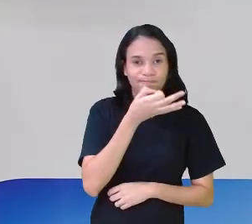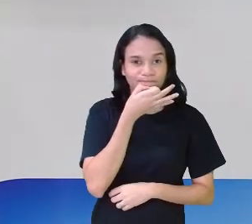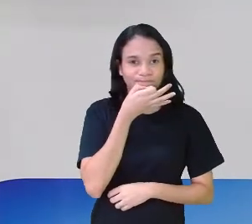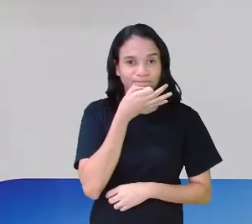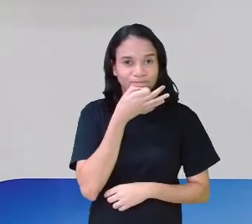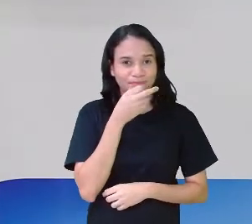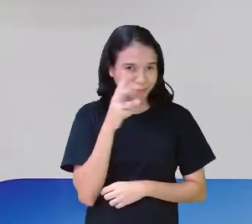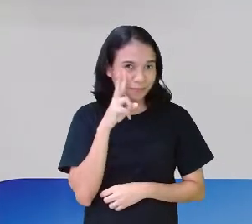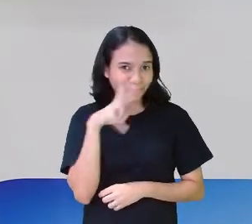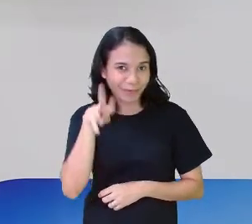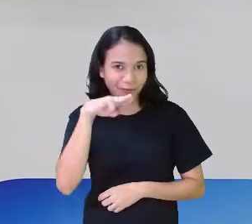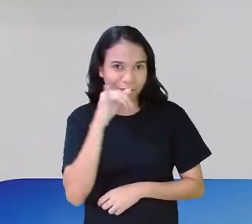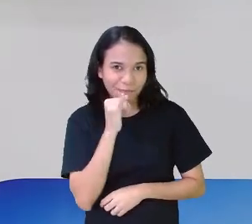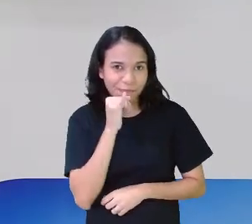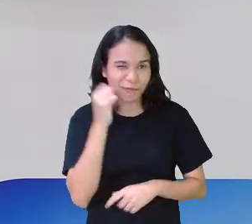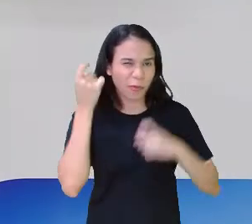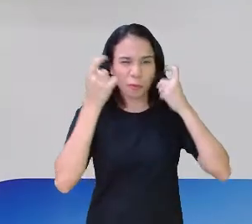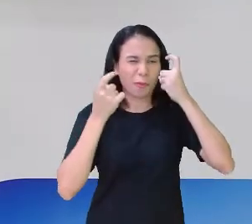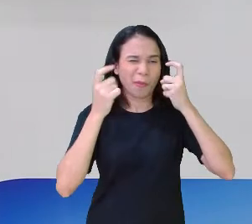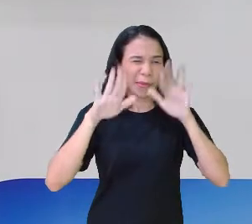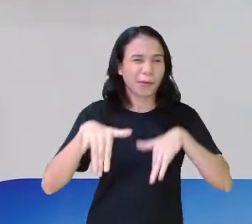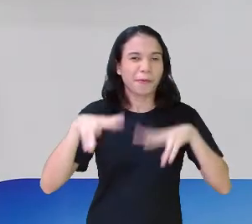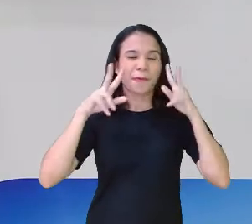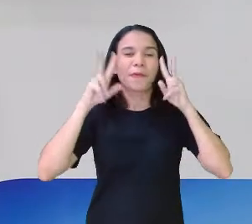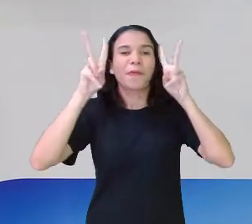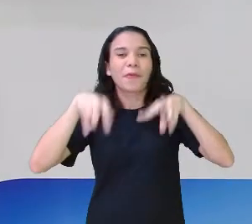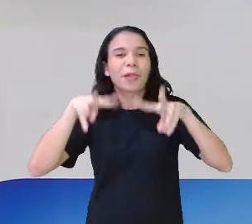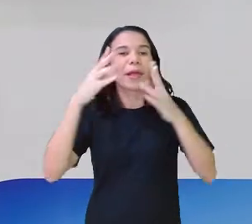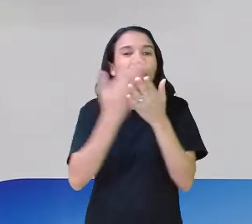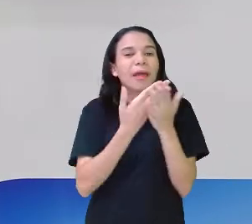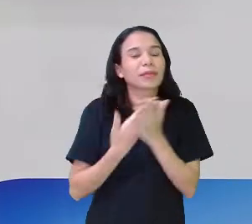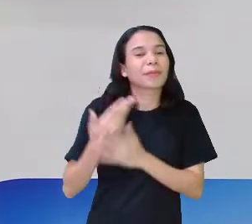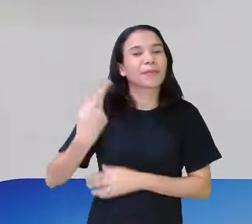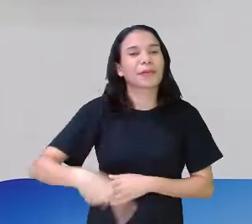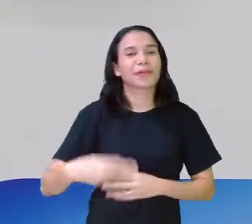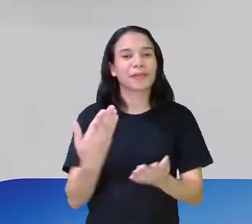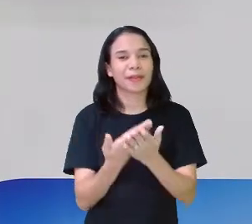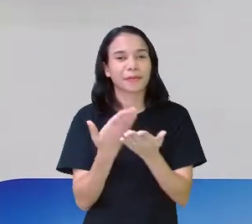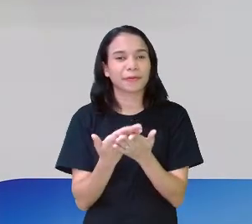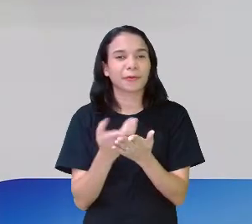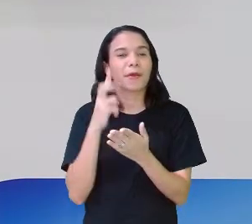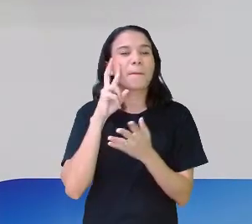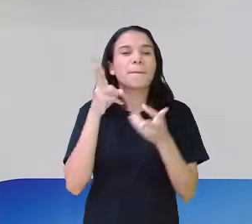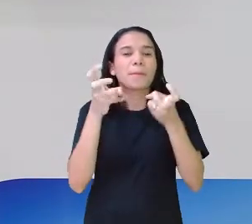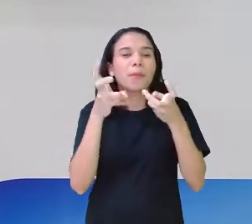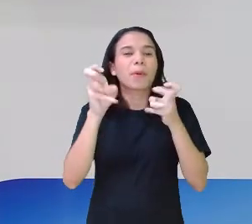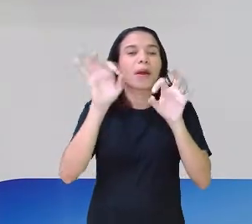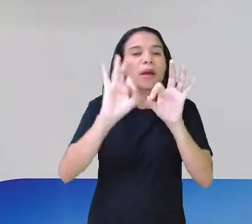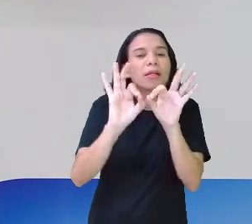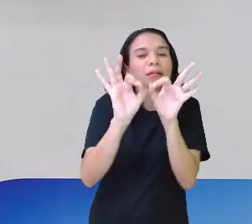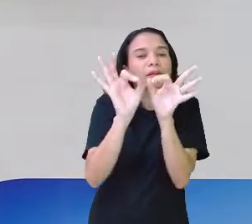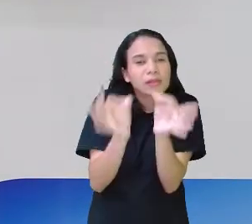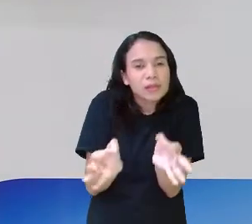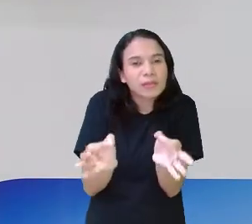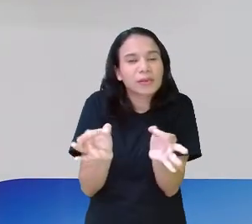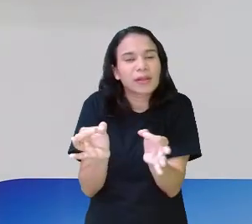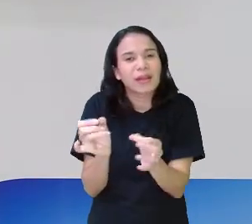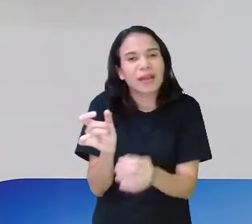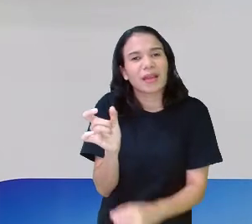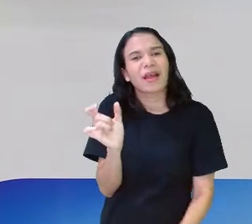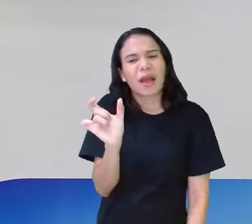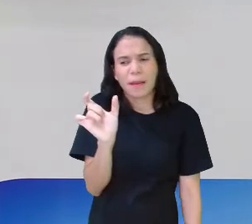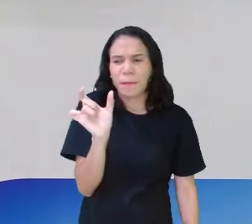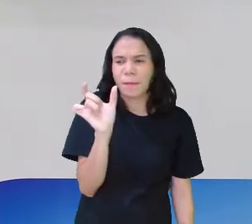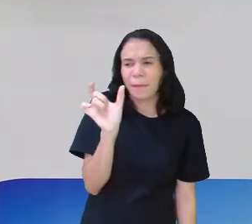Vamos ter exemplos, não se preocupe. Vamos ter exemplos na aula. E você vai ver como é simples. O nome pode parecer